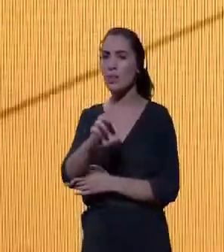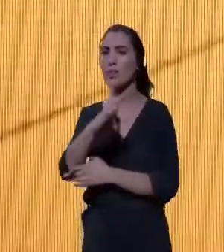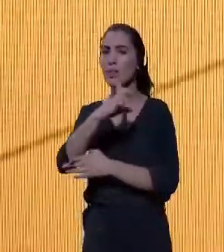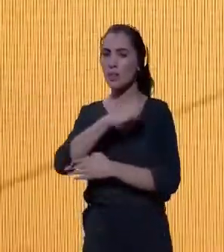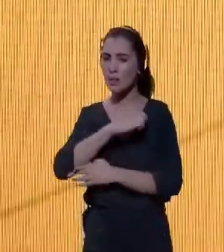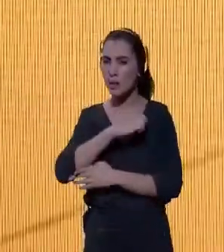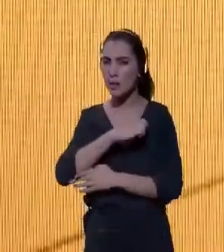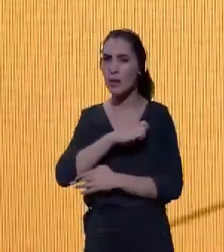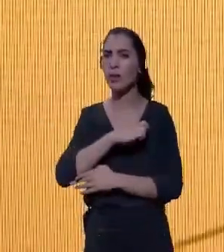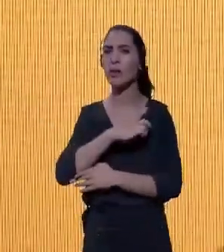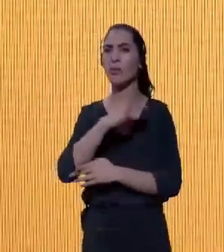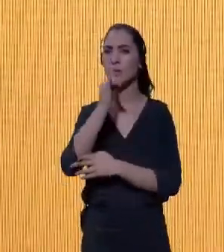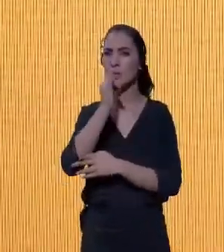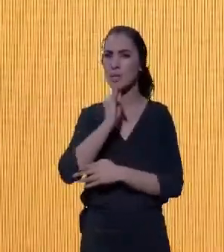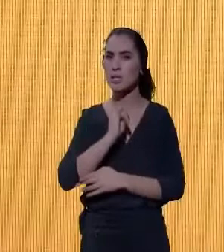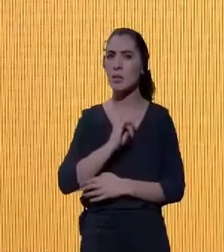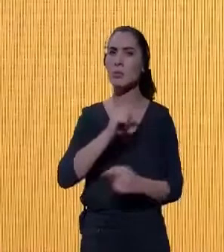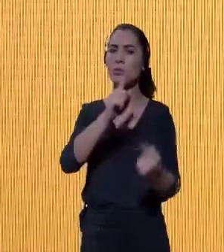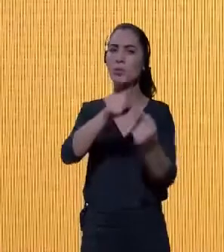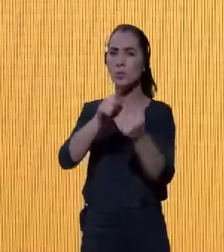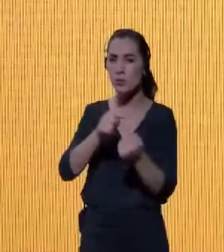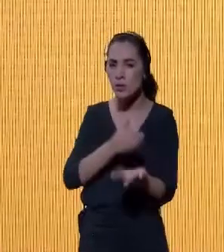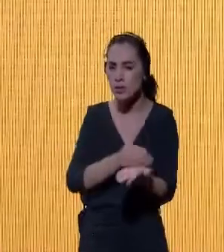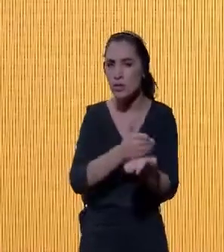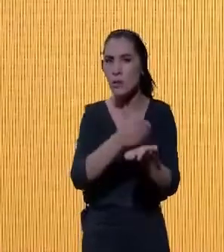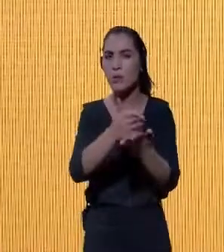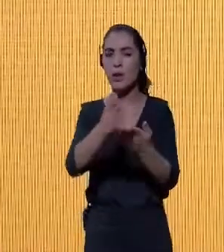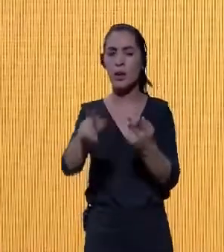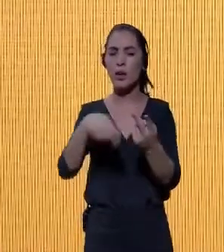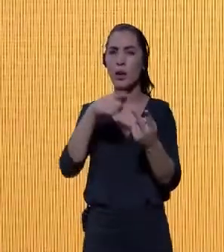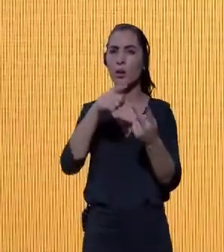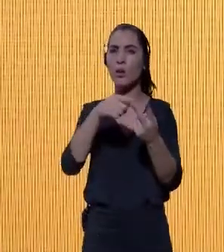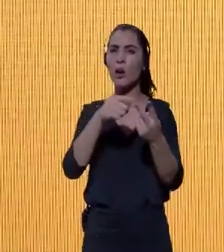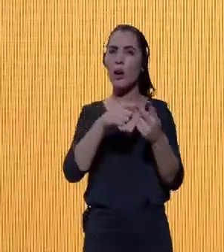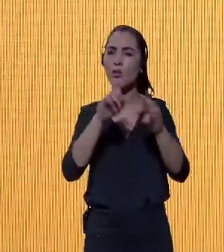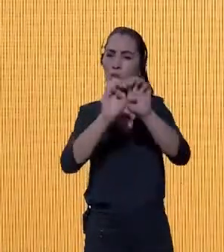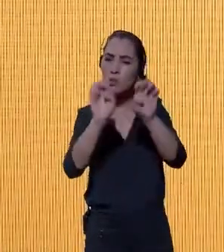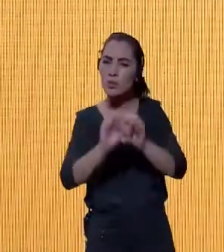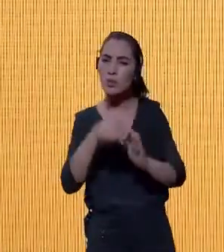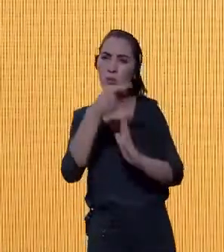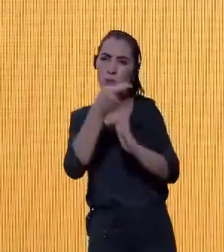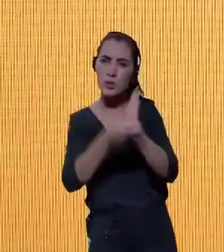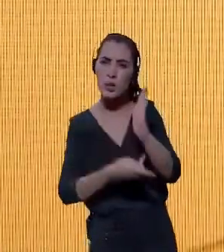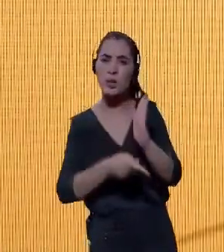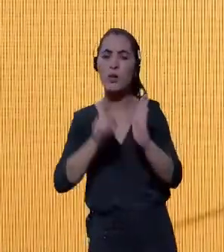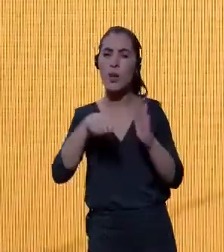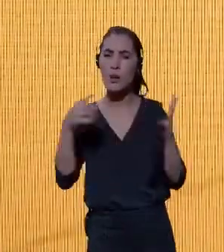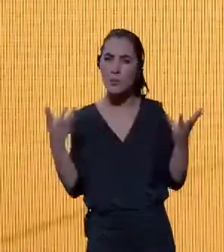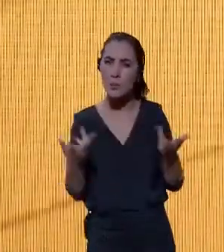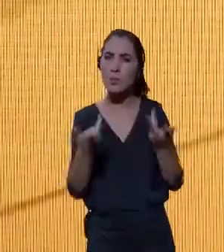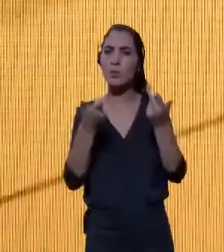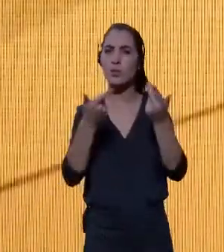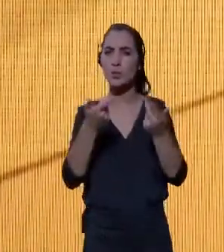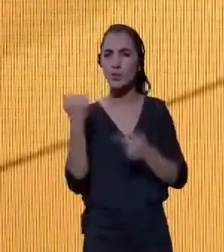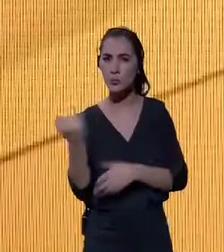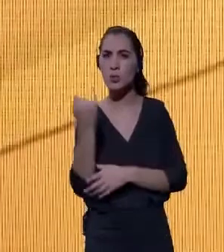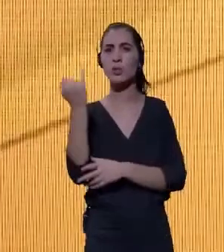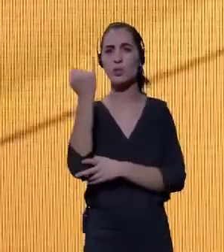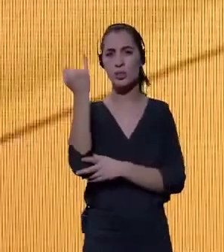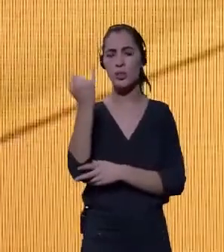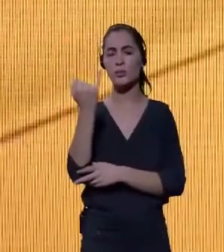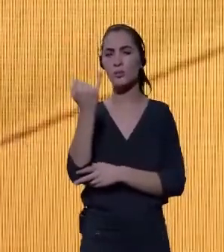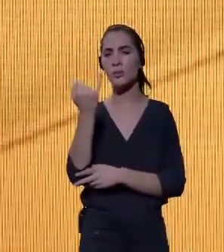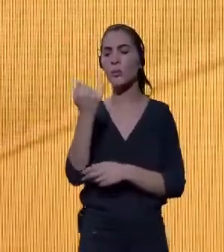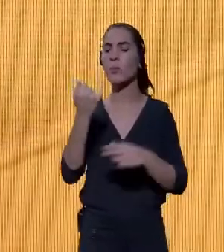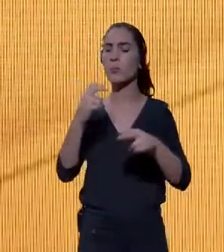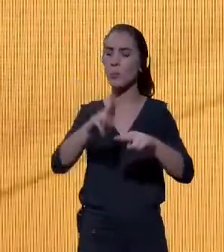financiamento, de estruturação de projetos e na preparação de cidades do futuro é essencial, e por isso nós temos um capítulo